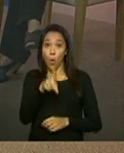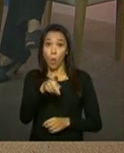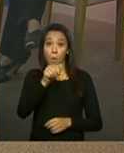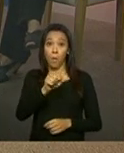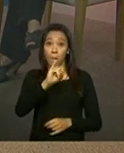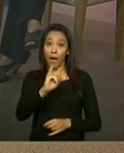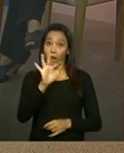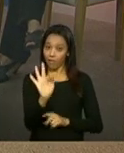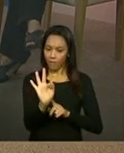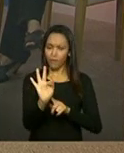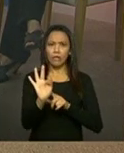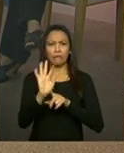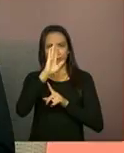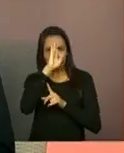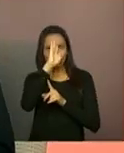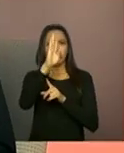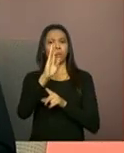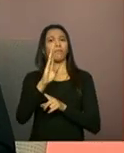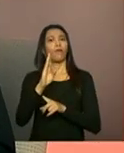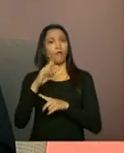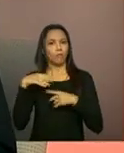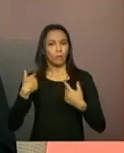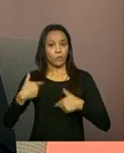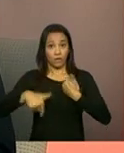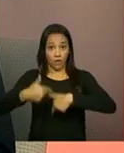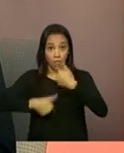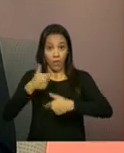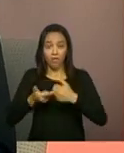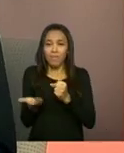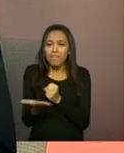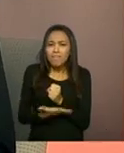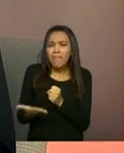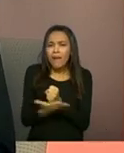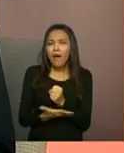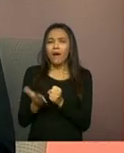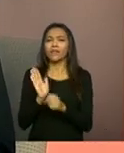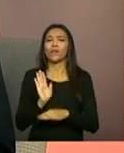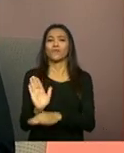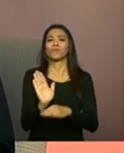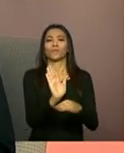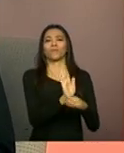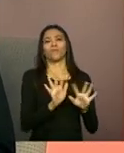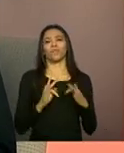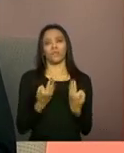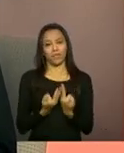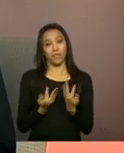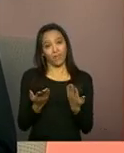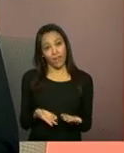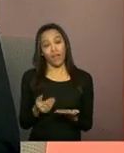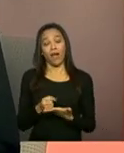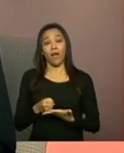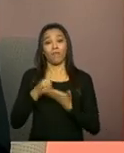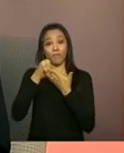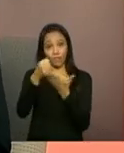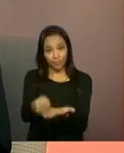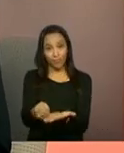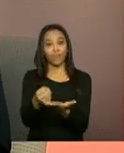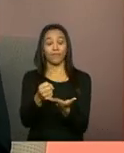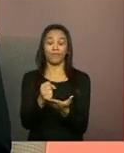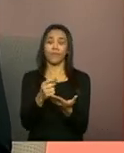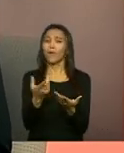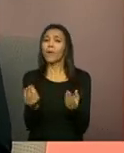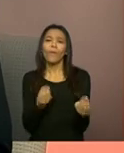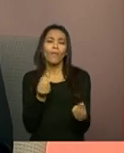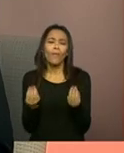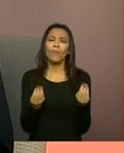serviço da proteção social básica, né? E é por meio dele que se realiza o trabalho social com as famílias. Você